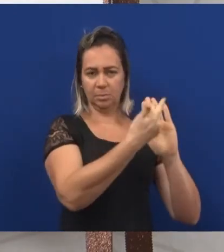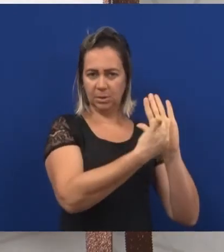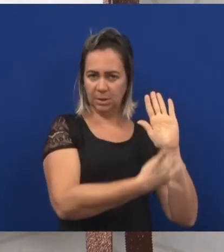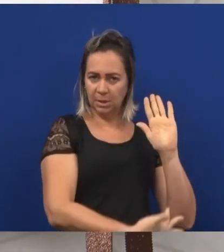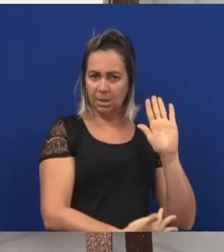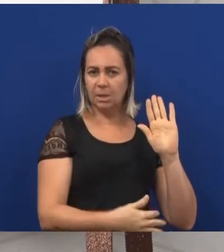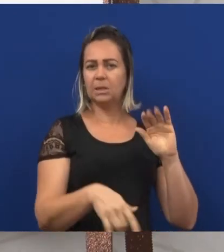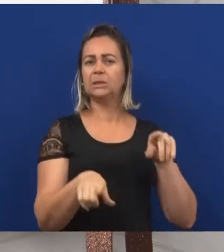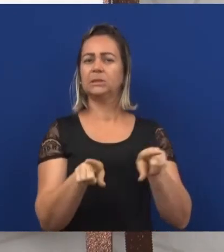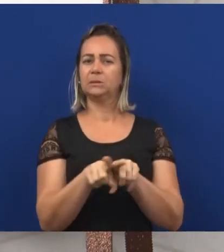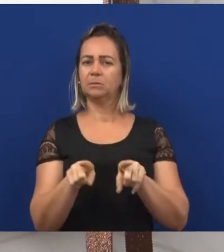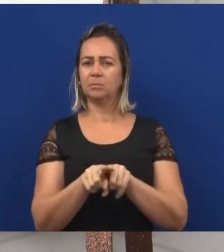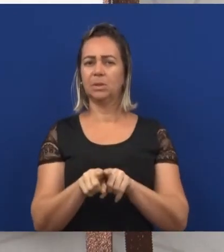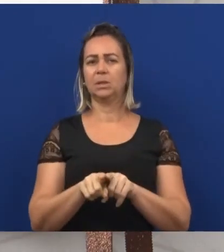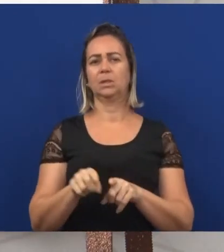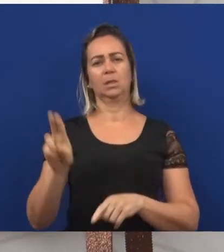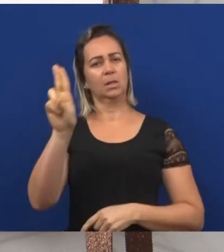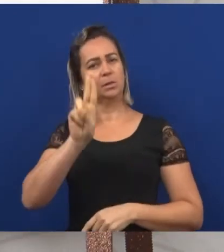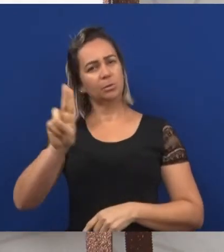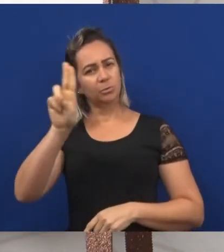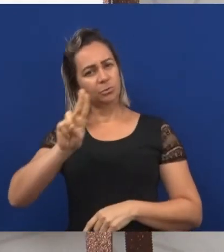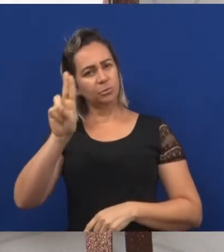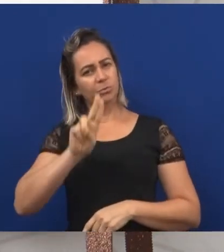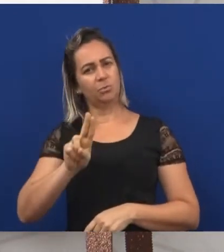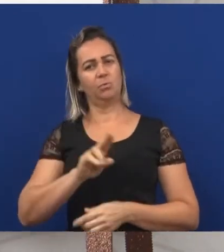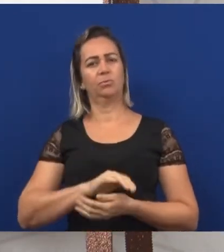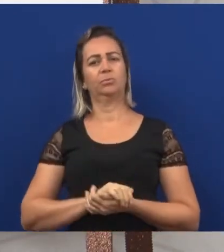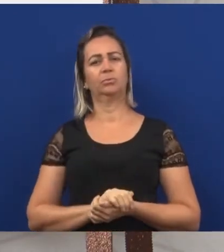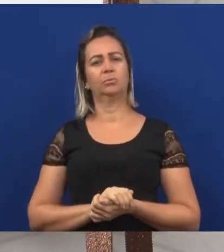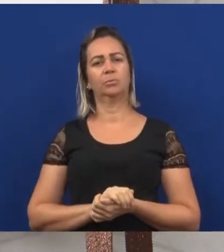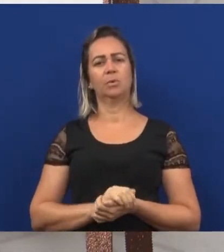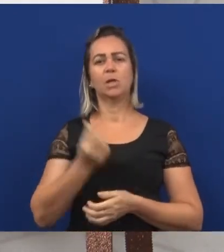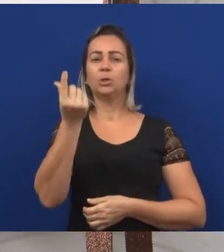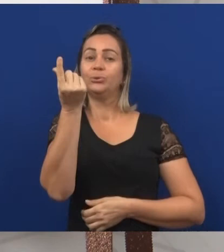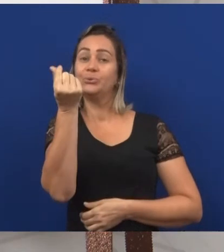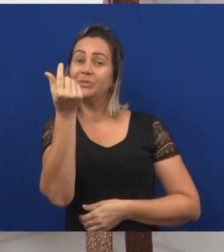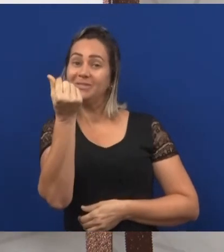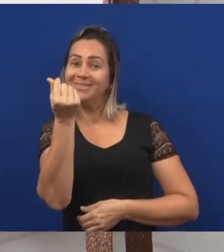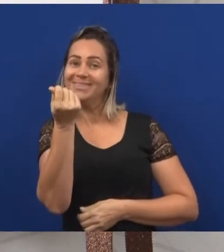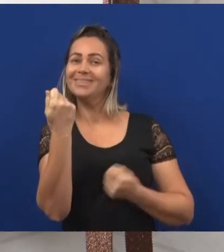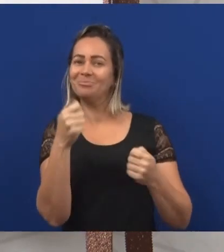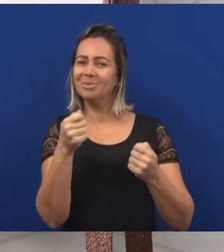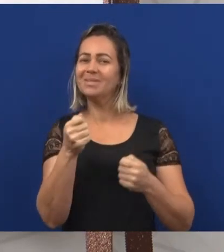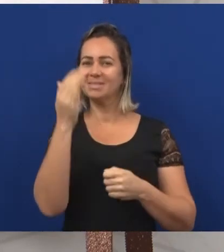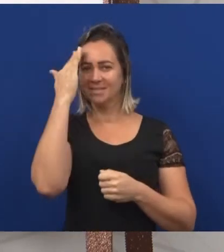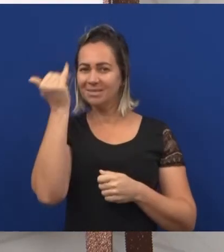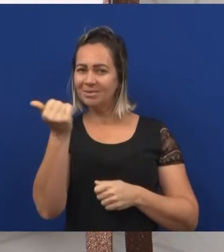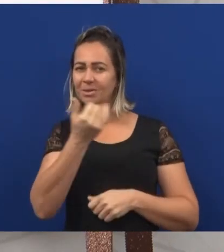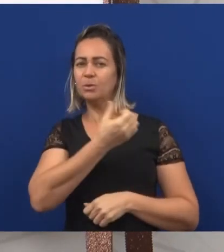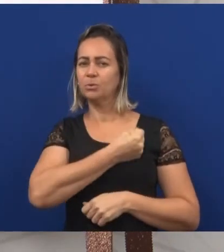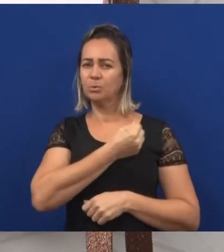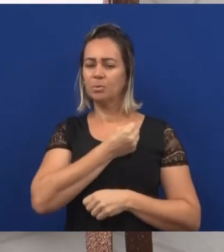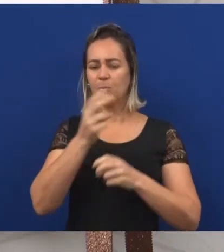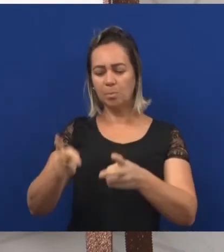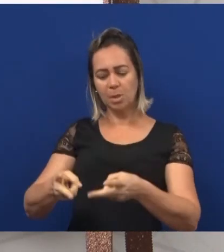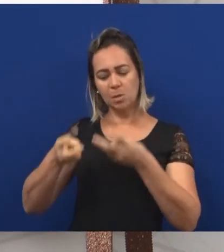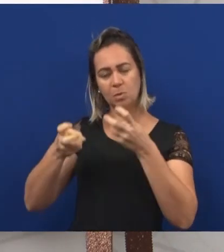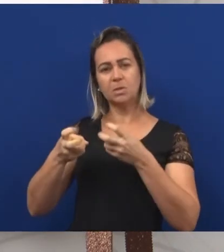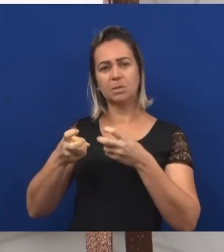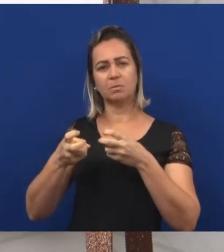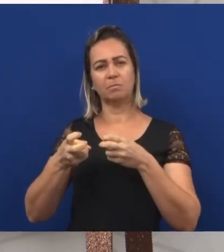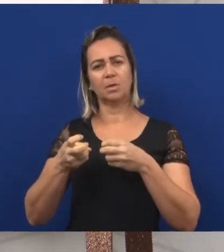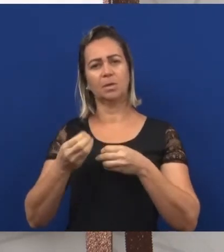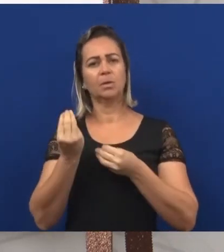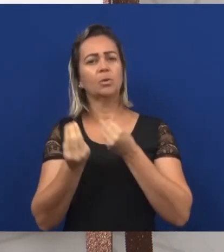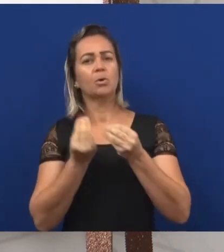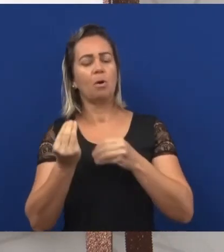Assim como ele usou os números nas notas de dinheiro. E para observar também as horas,